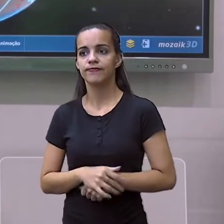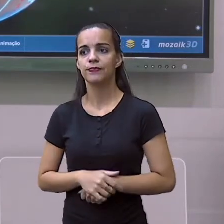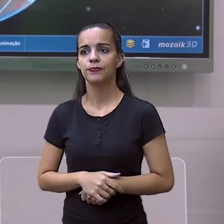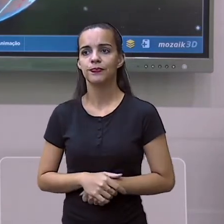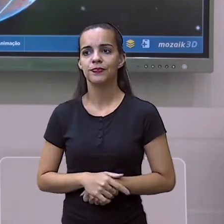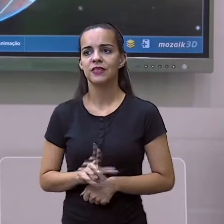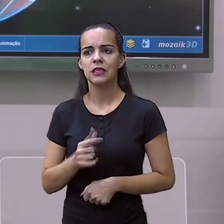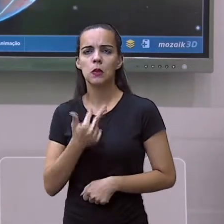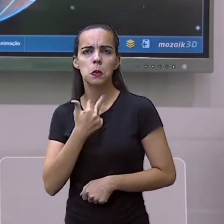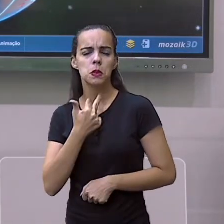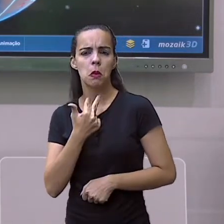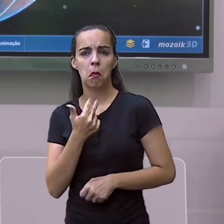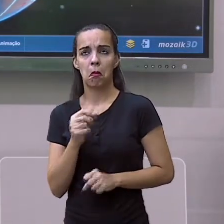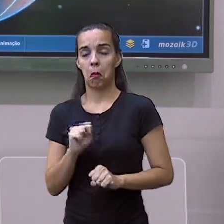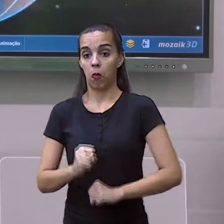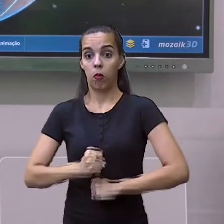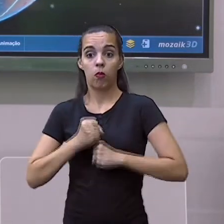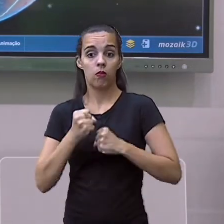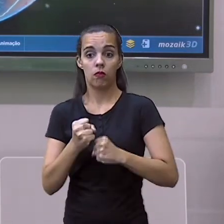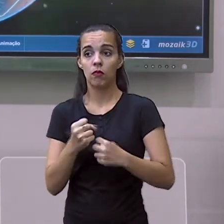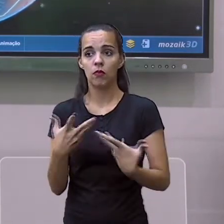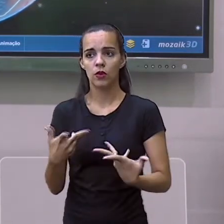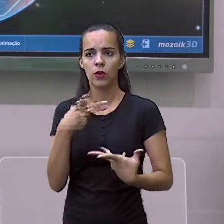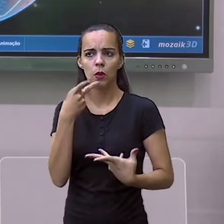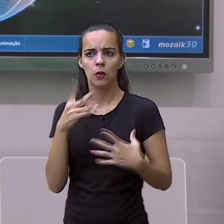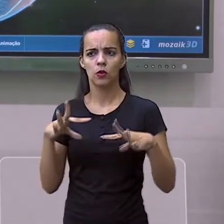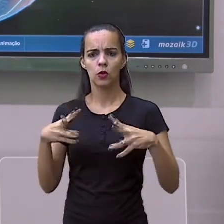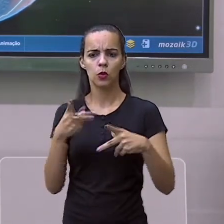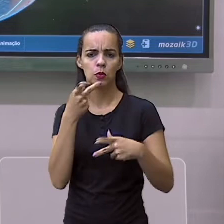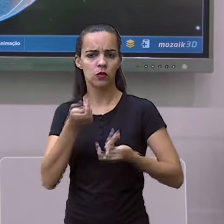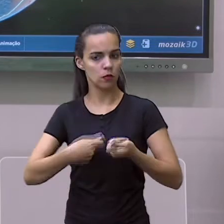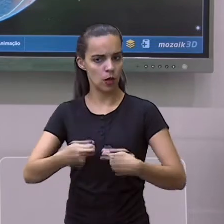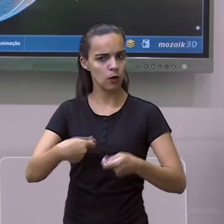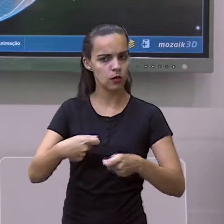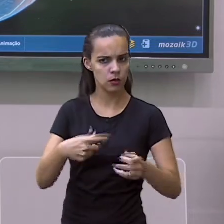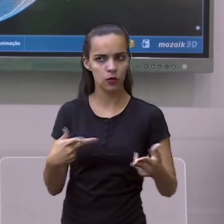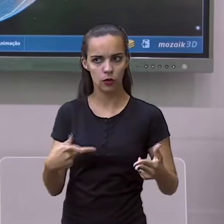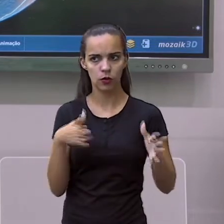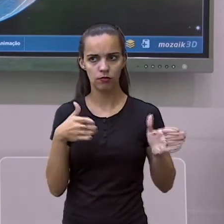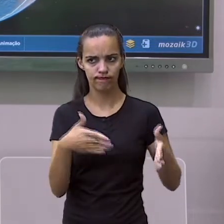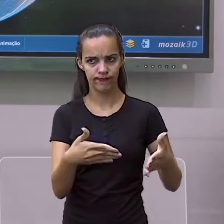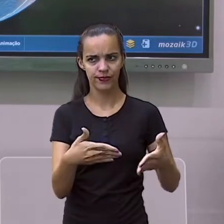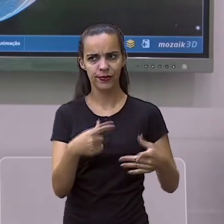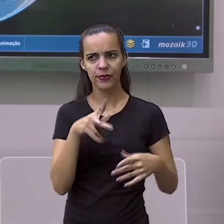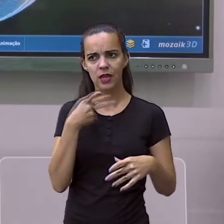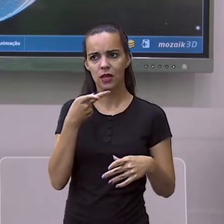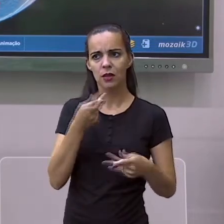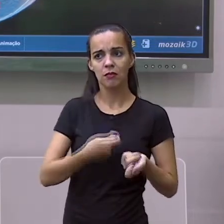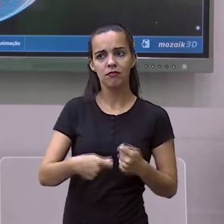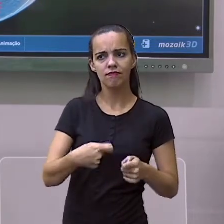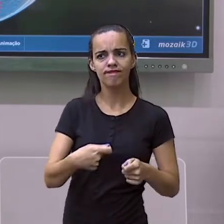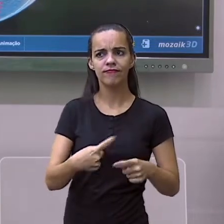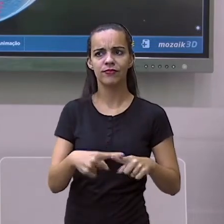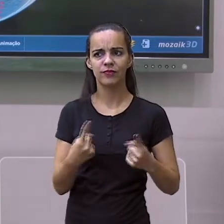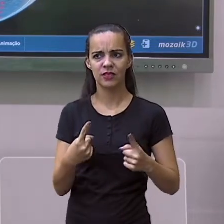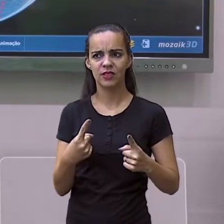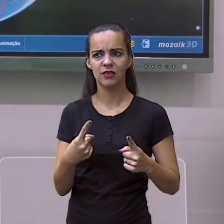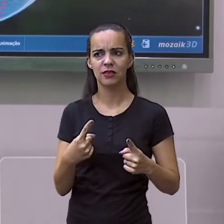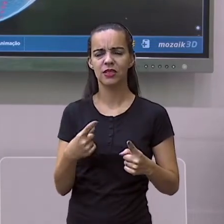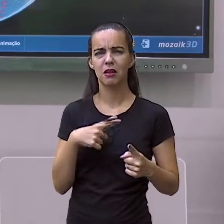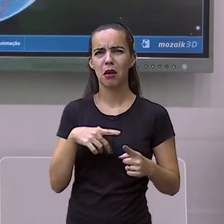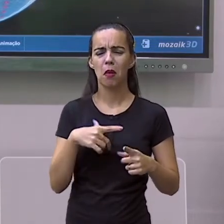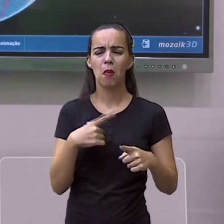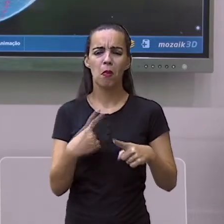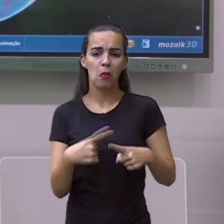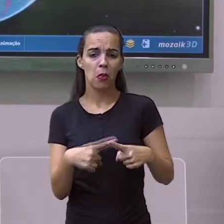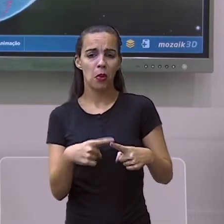tão poderosa, vamos colocar assim, economicamente. Economicamente é uma região que depende dos outros